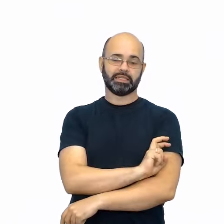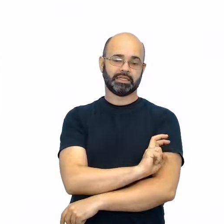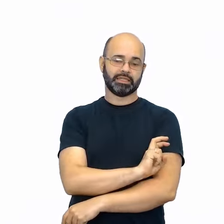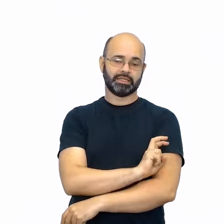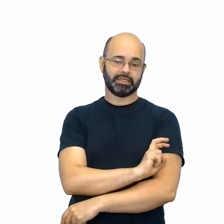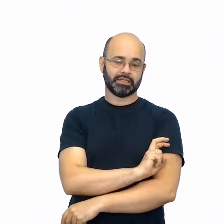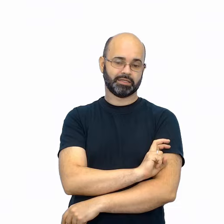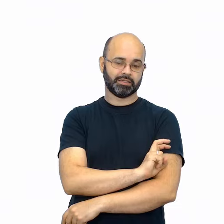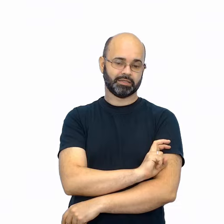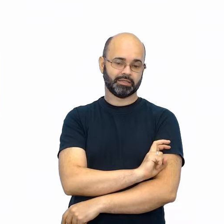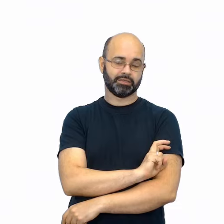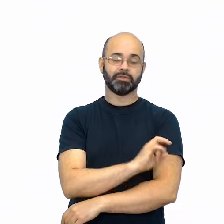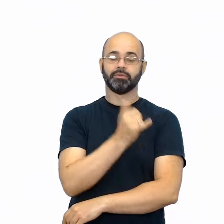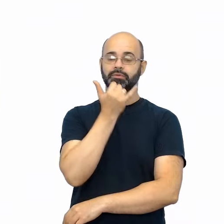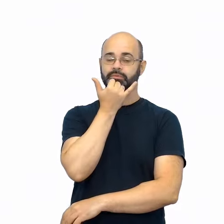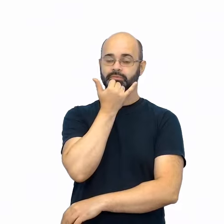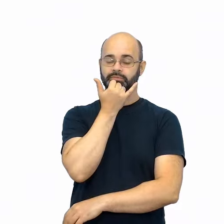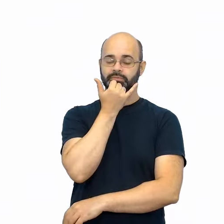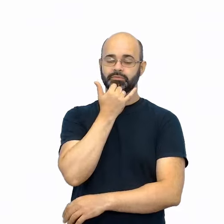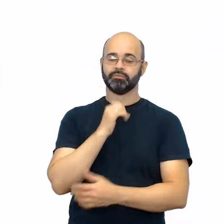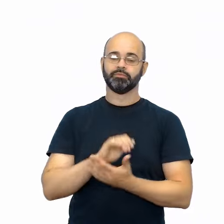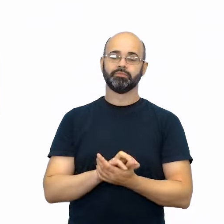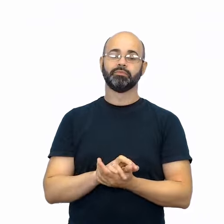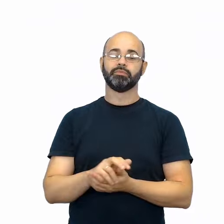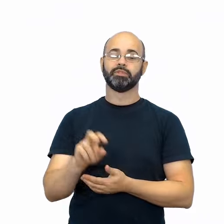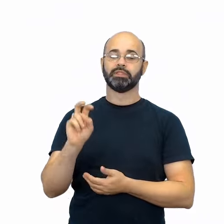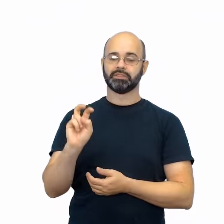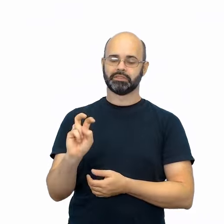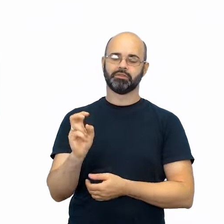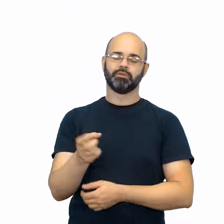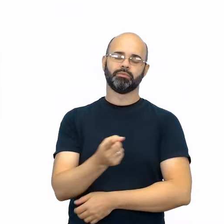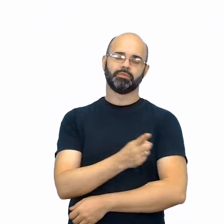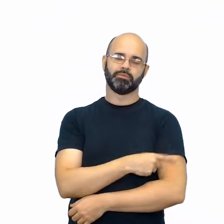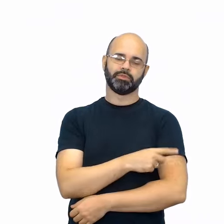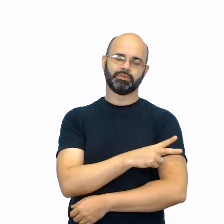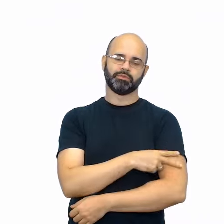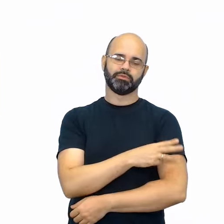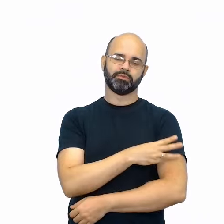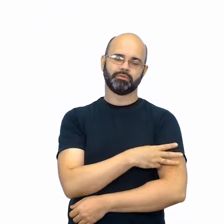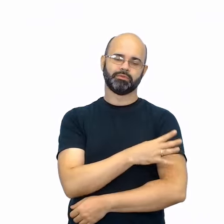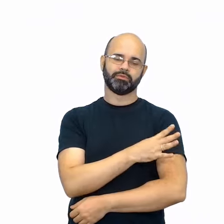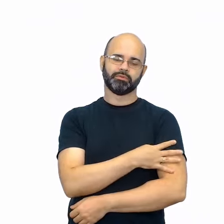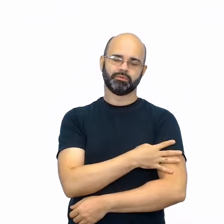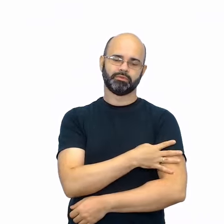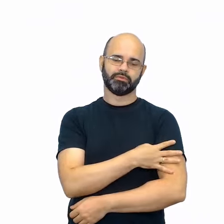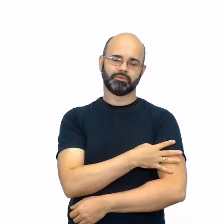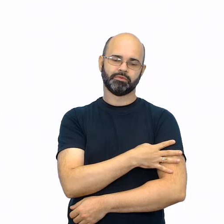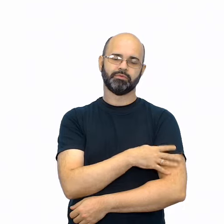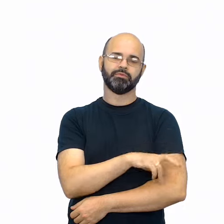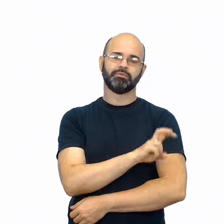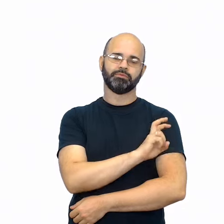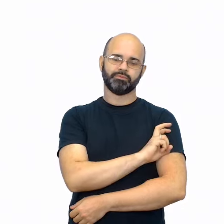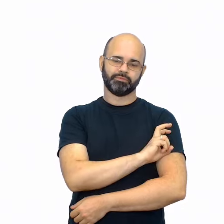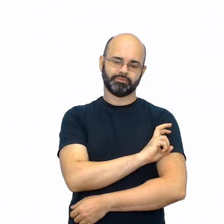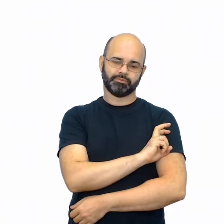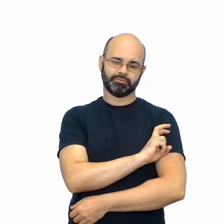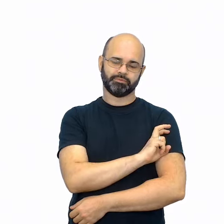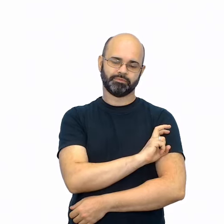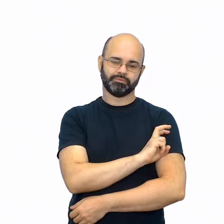e a partir, desculpa, dos 5 anos, do 1º, do 2º, do 3º, do 4º e do 5º